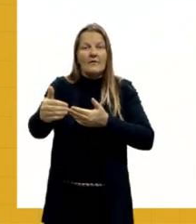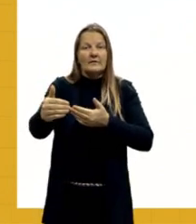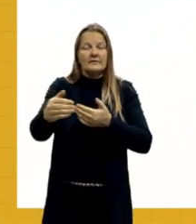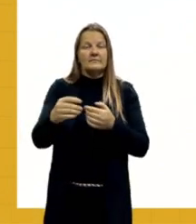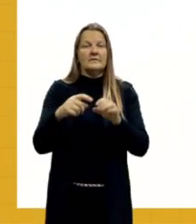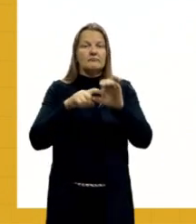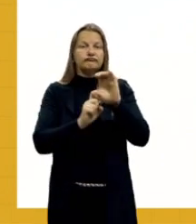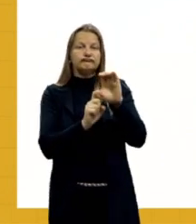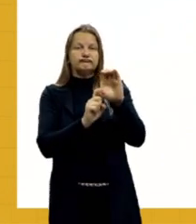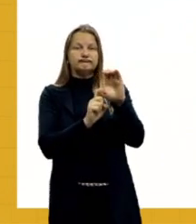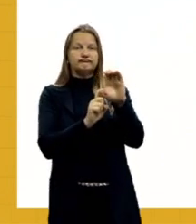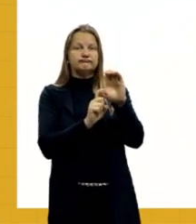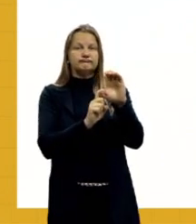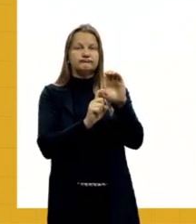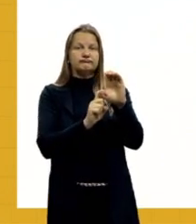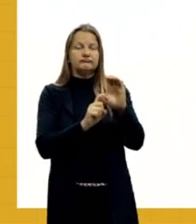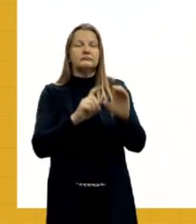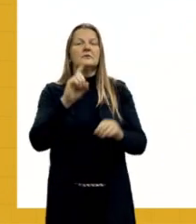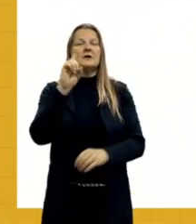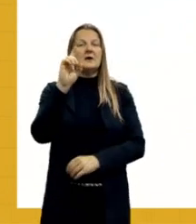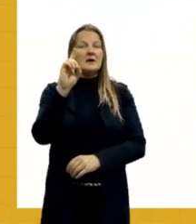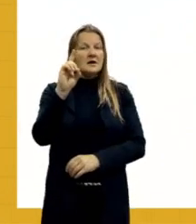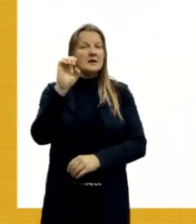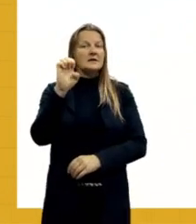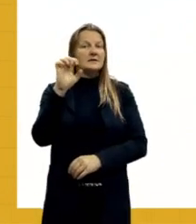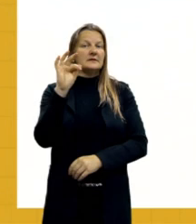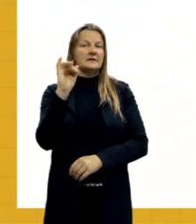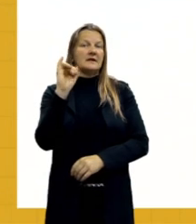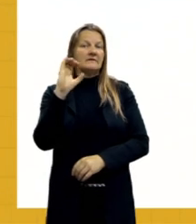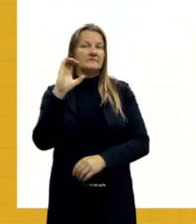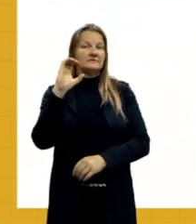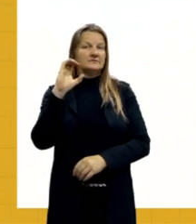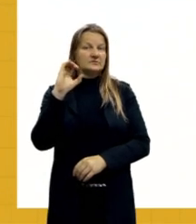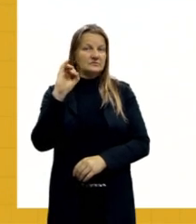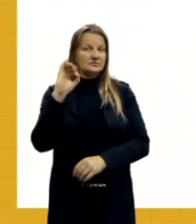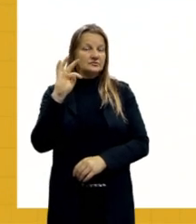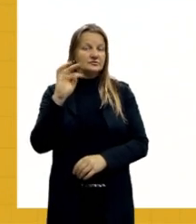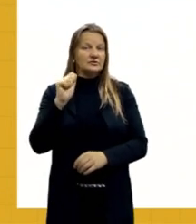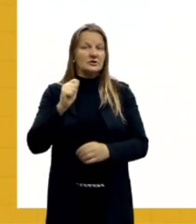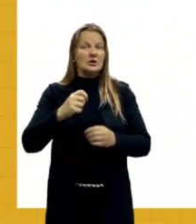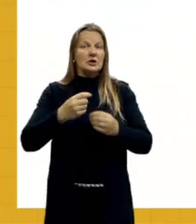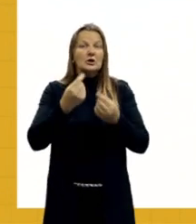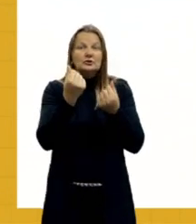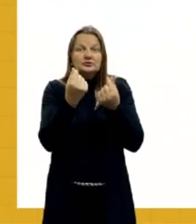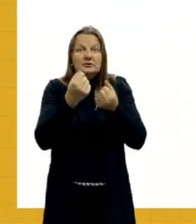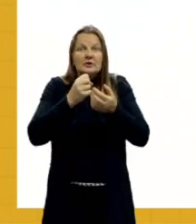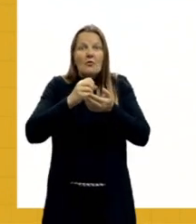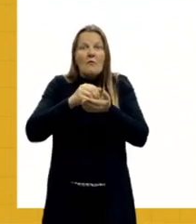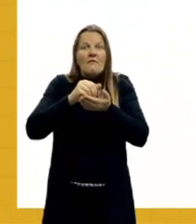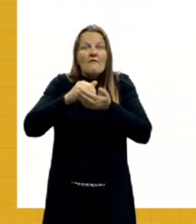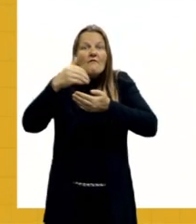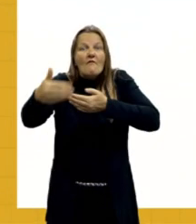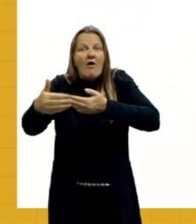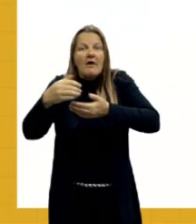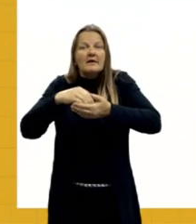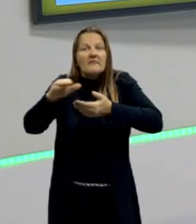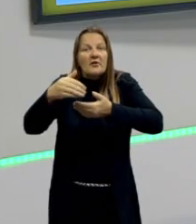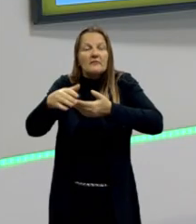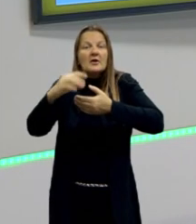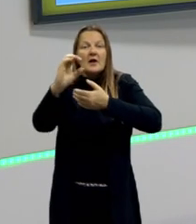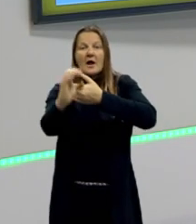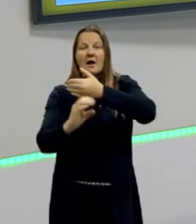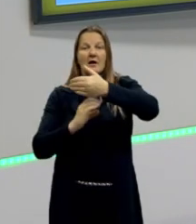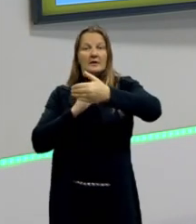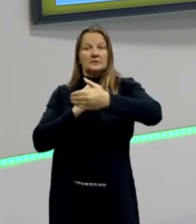déficit, nós temos justamente mais saindo dinheiro do que propriamente entrando,